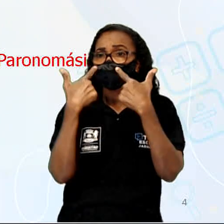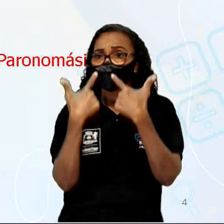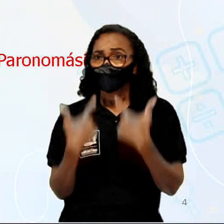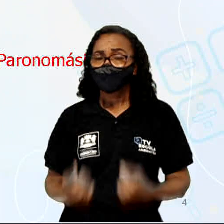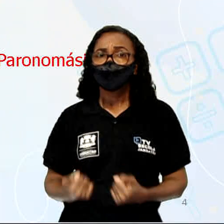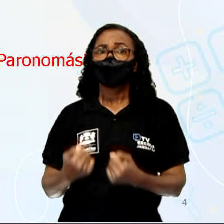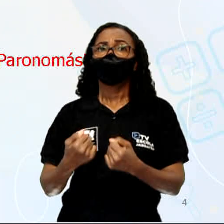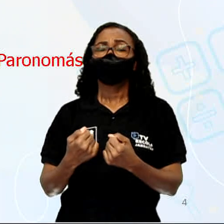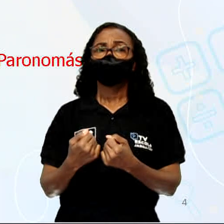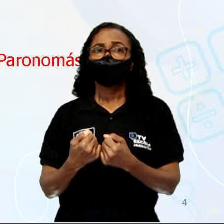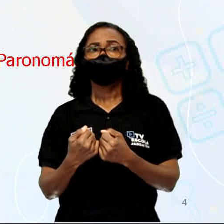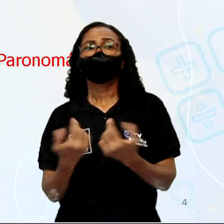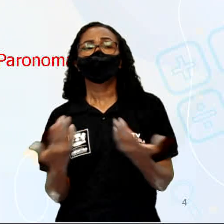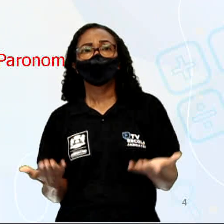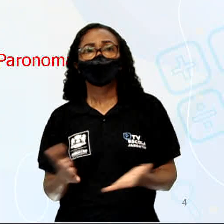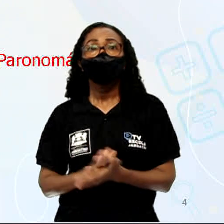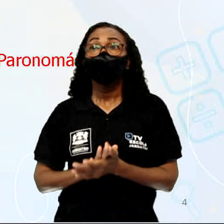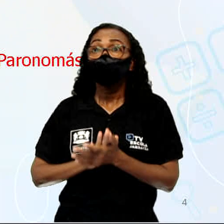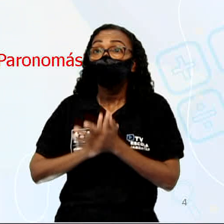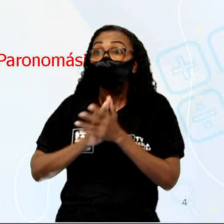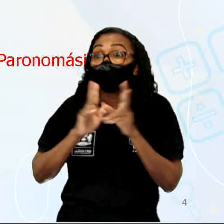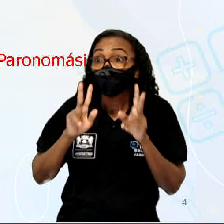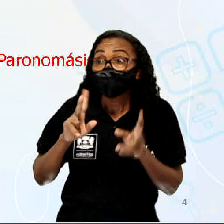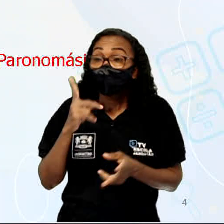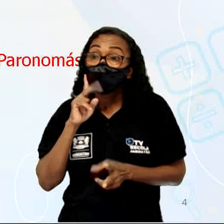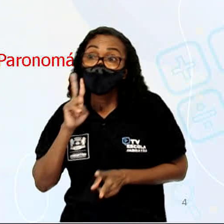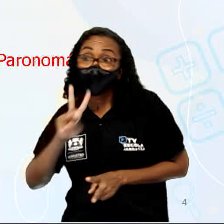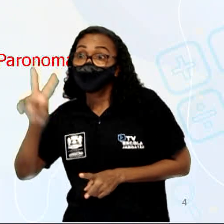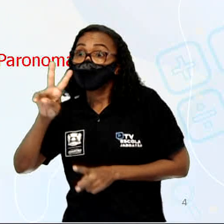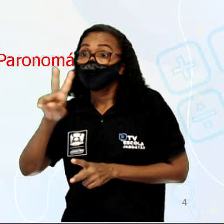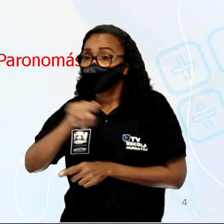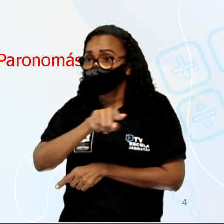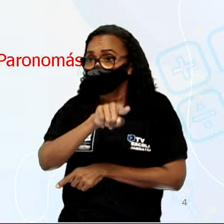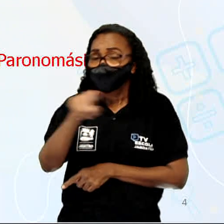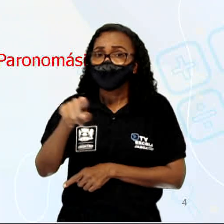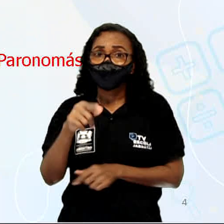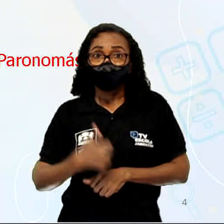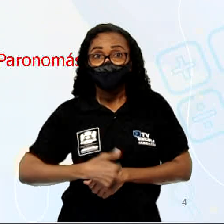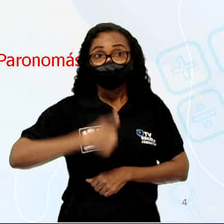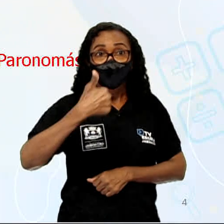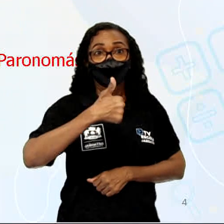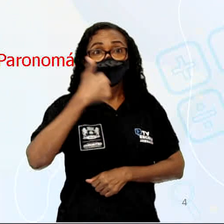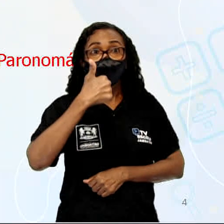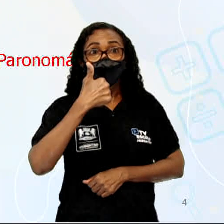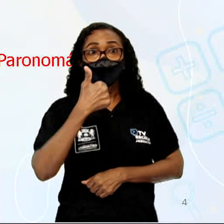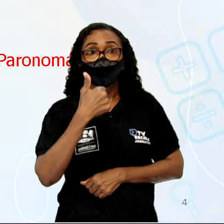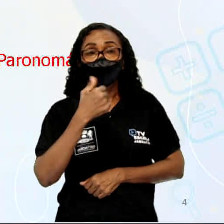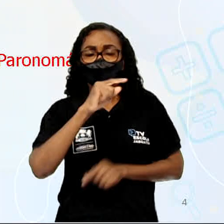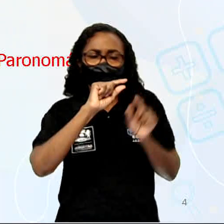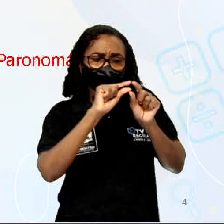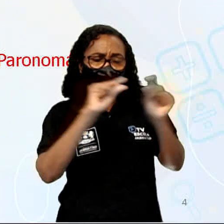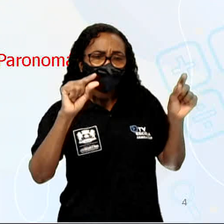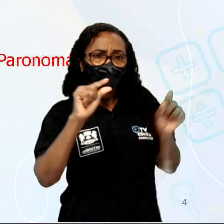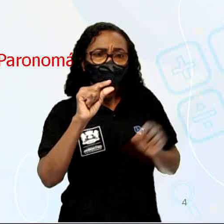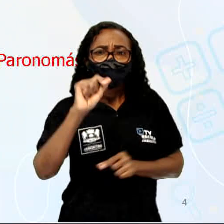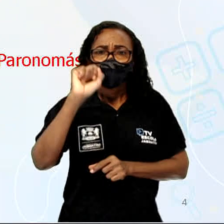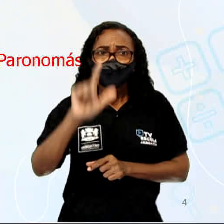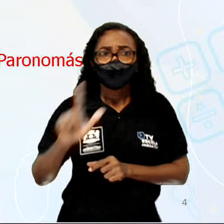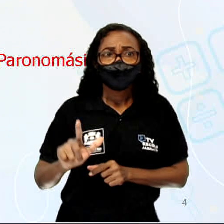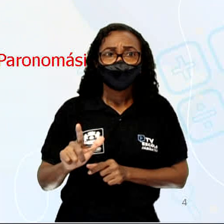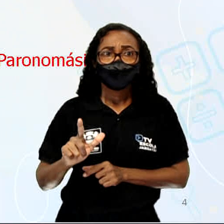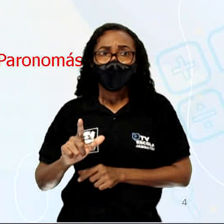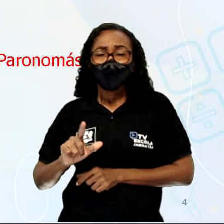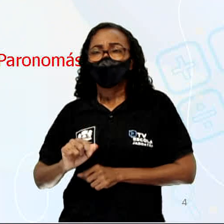resgatar com vocês. A primeira, que está marcada na linha azul, é o mar aberto, meu coração